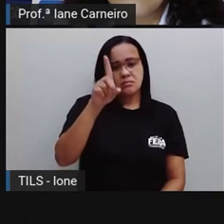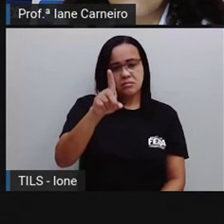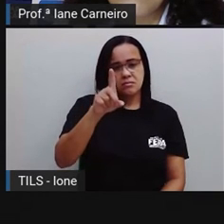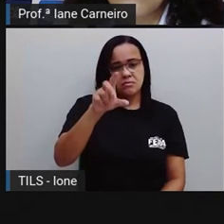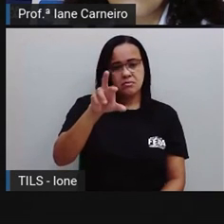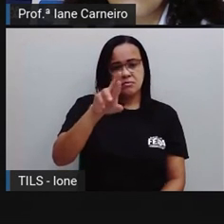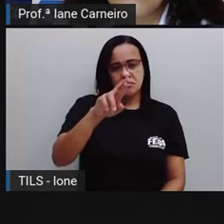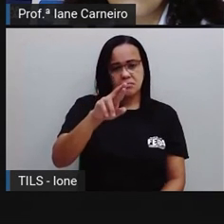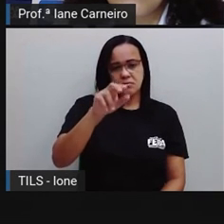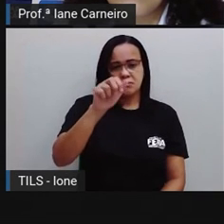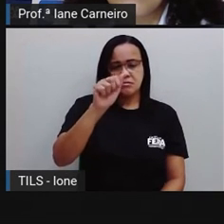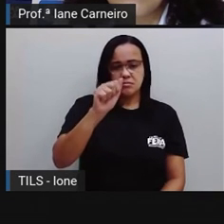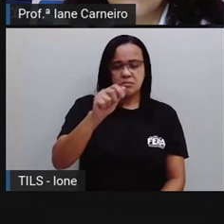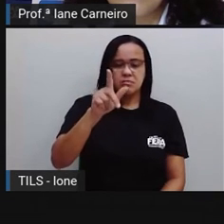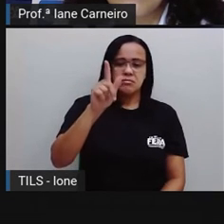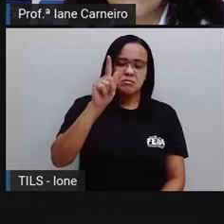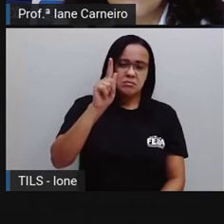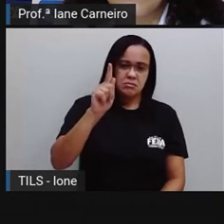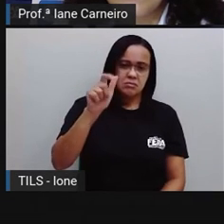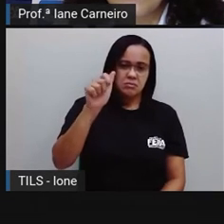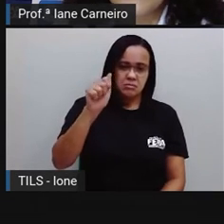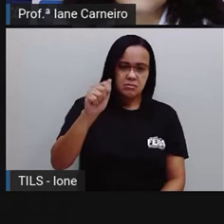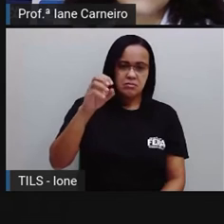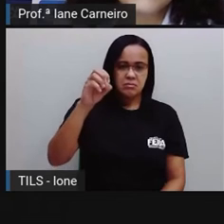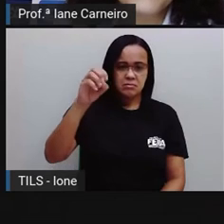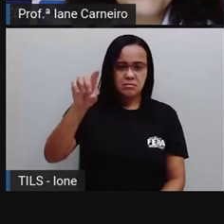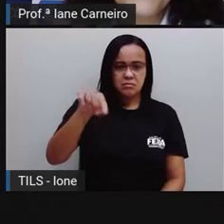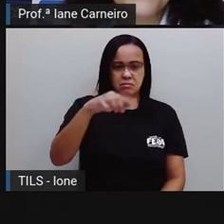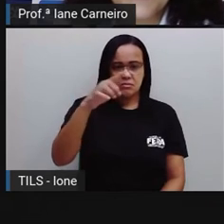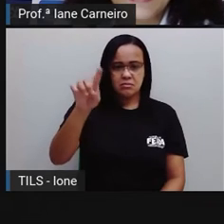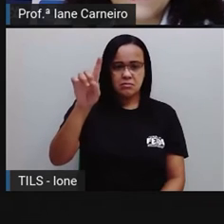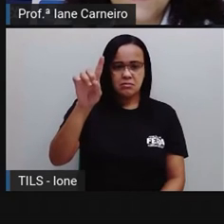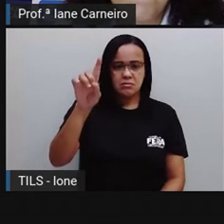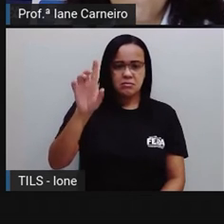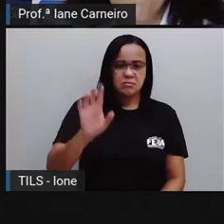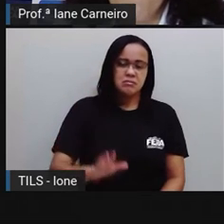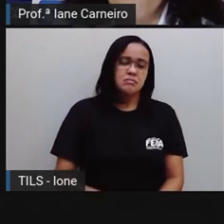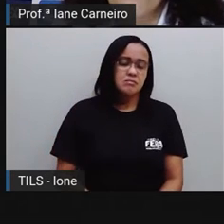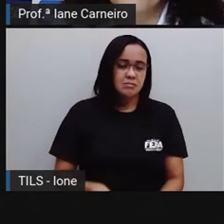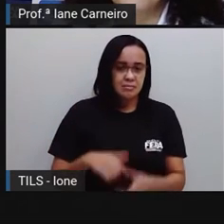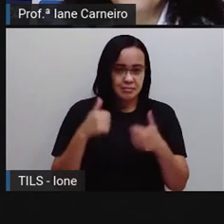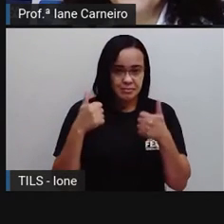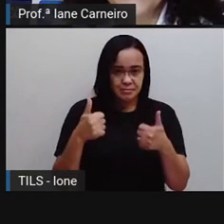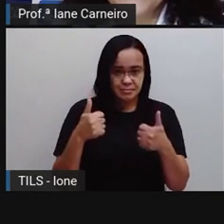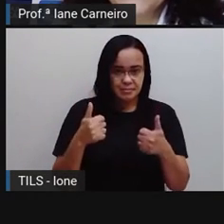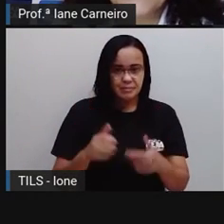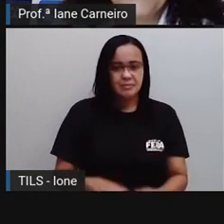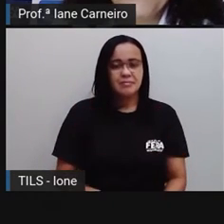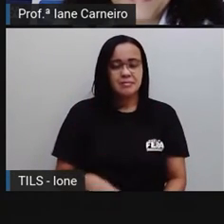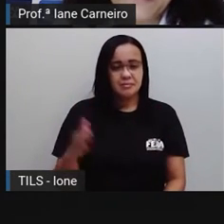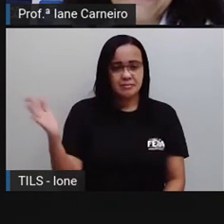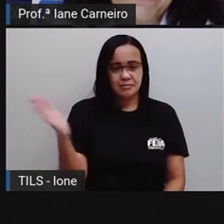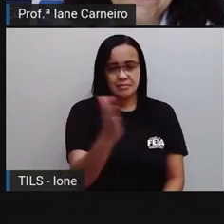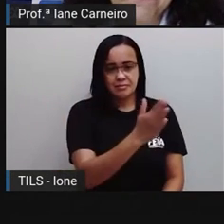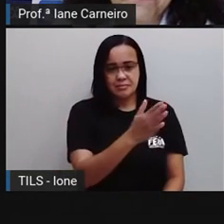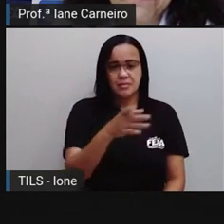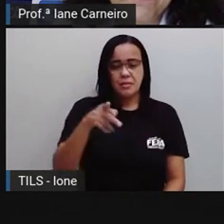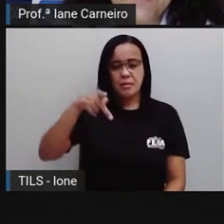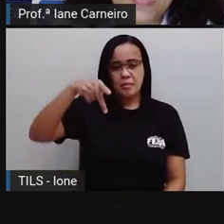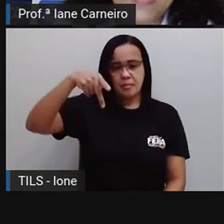DRAGÃO. DRAGÃO. DRAGÃO, beleza? Vão pra letra P.